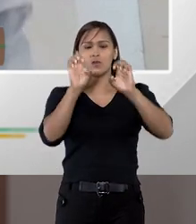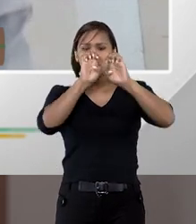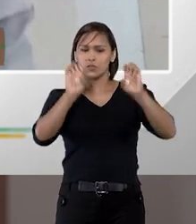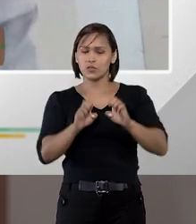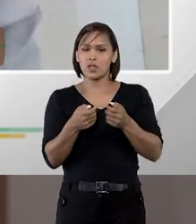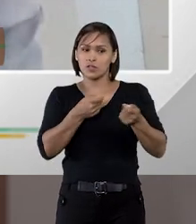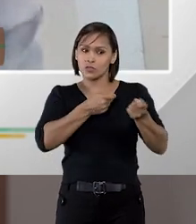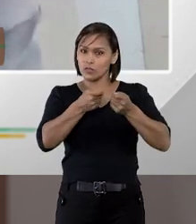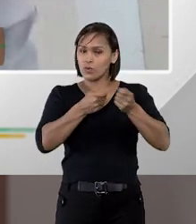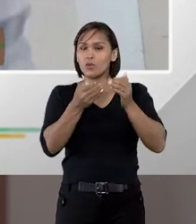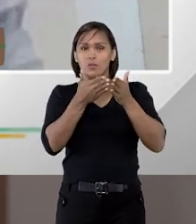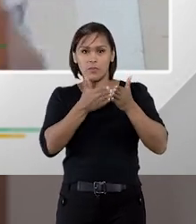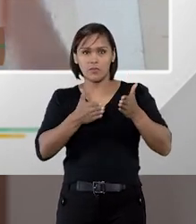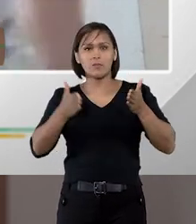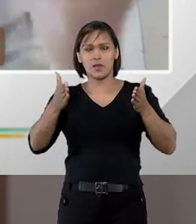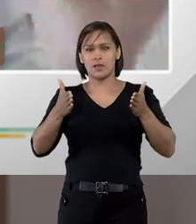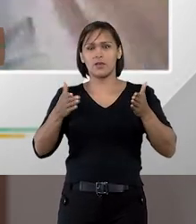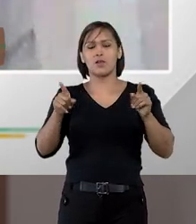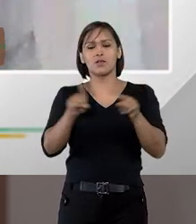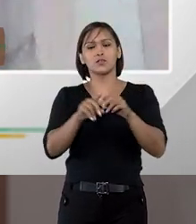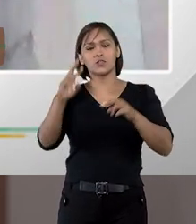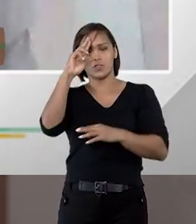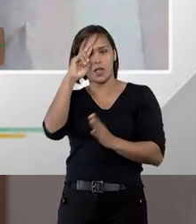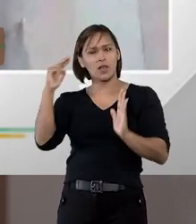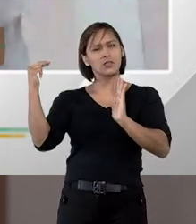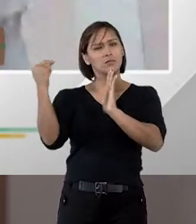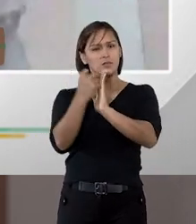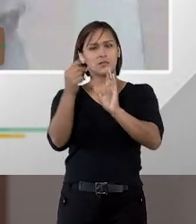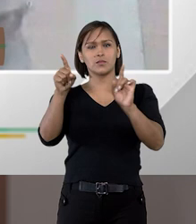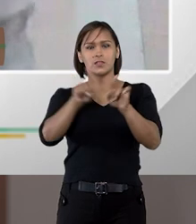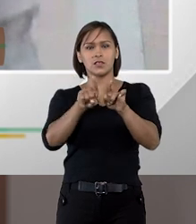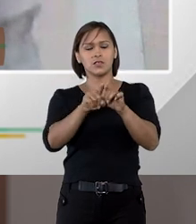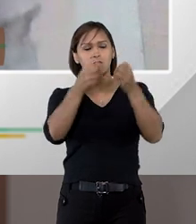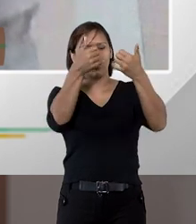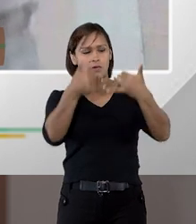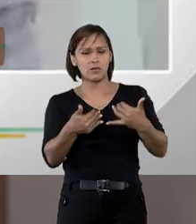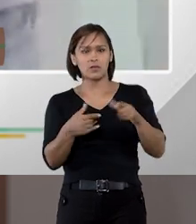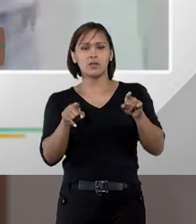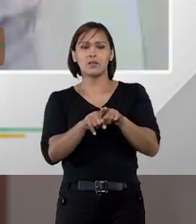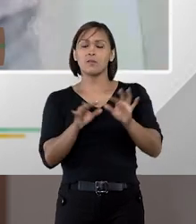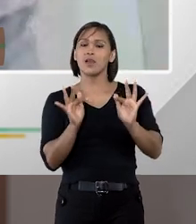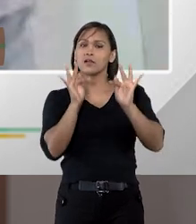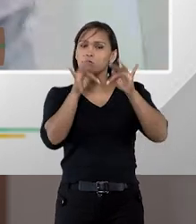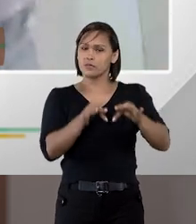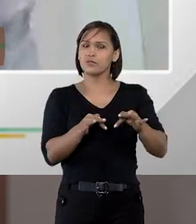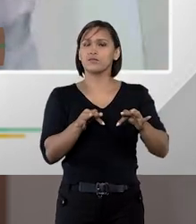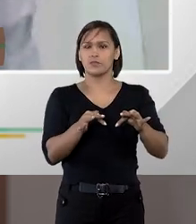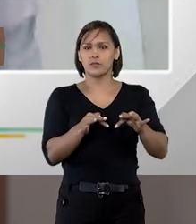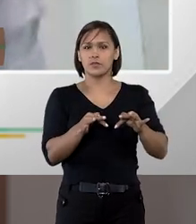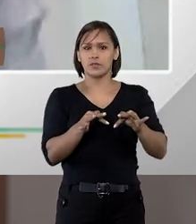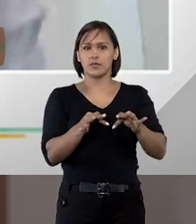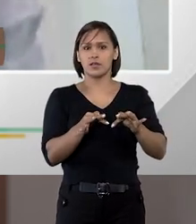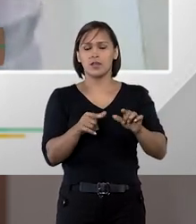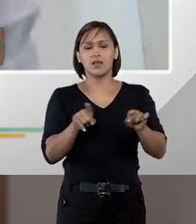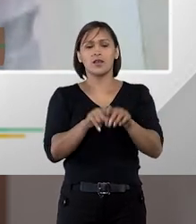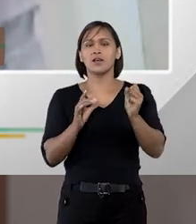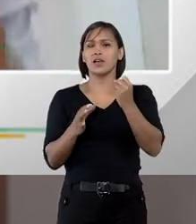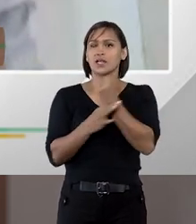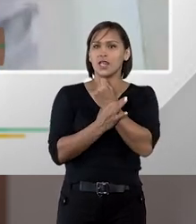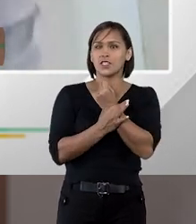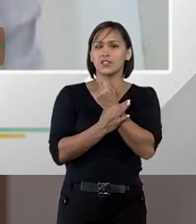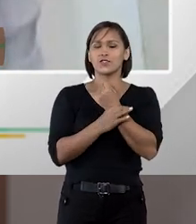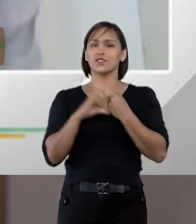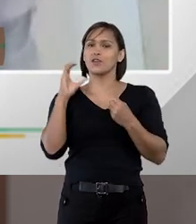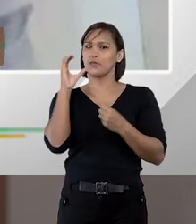estruturação de controle mais ampla, de responsabilizações, mas no fim das contas, a